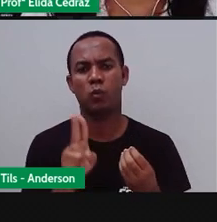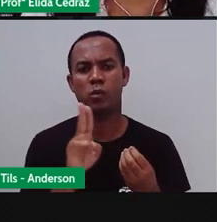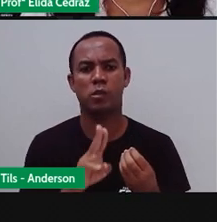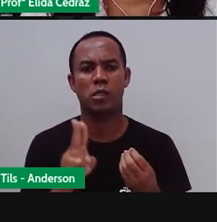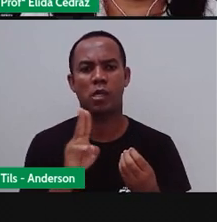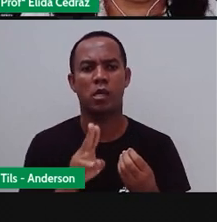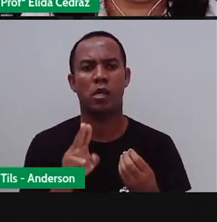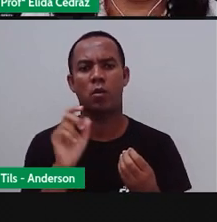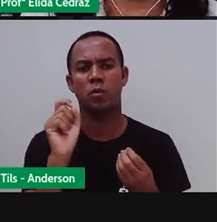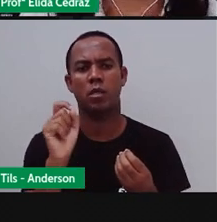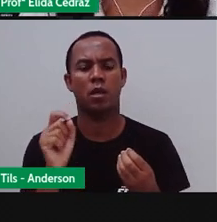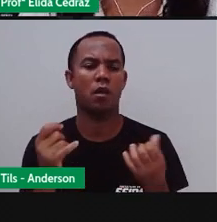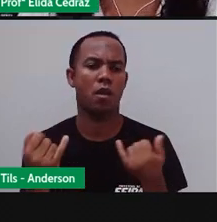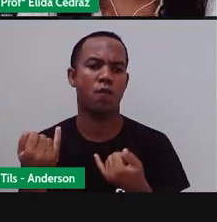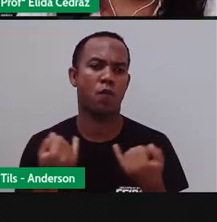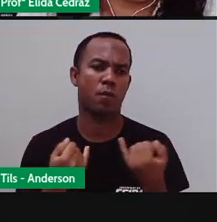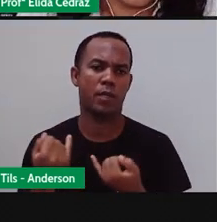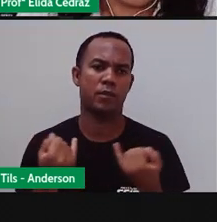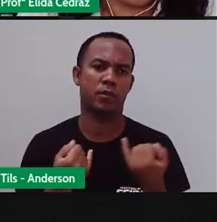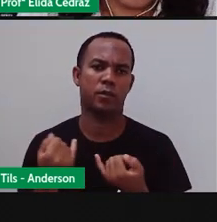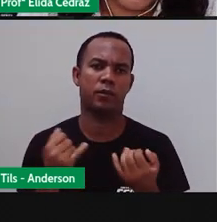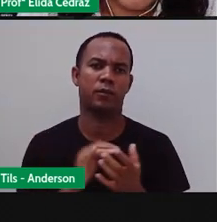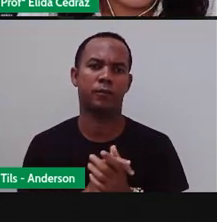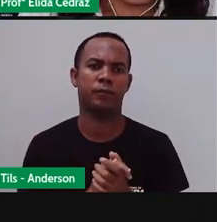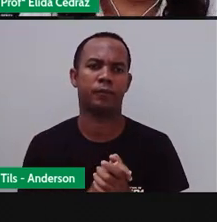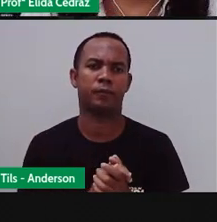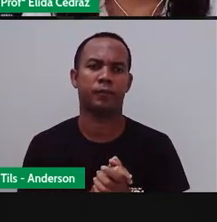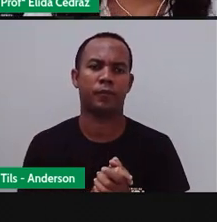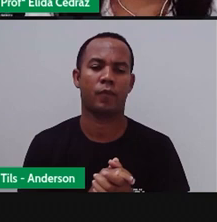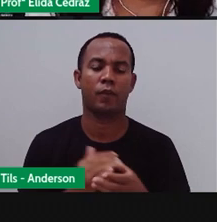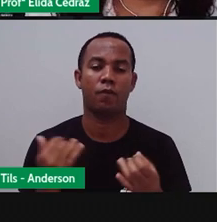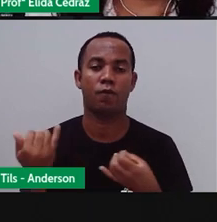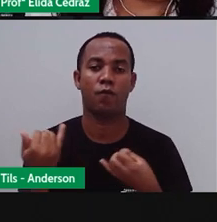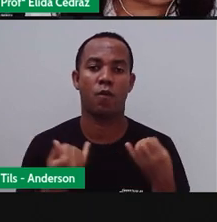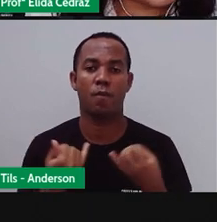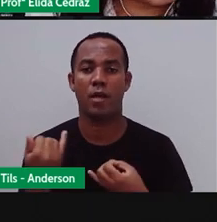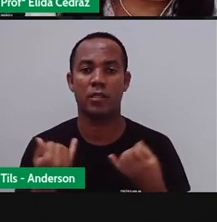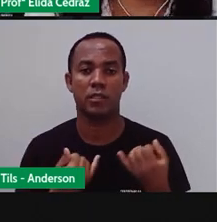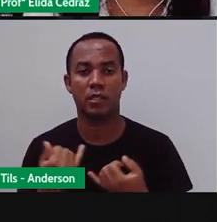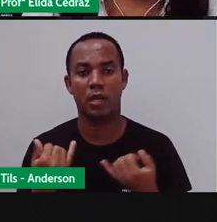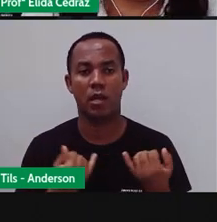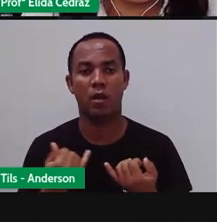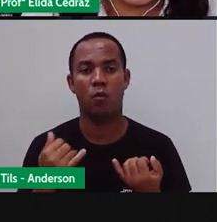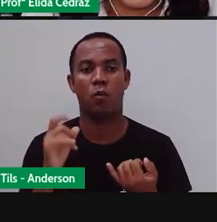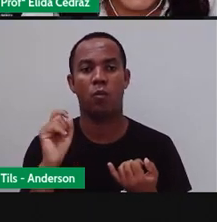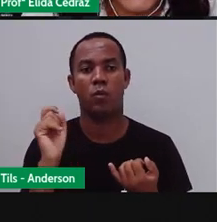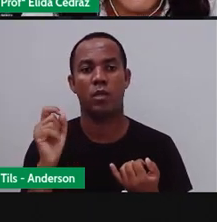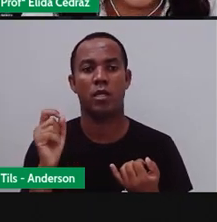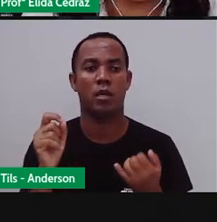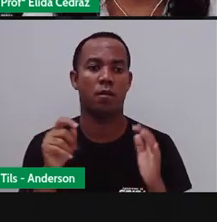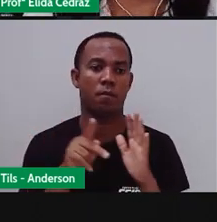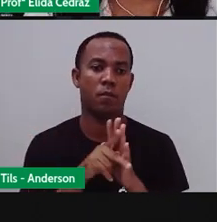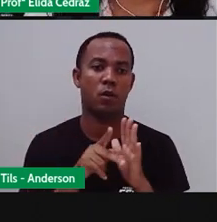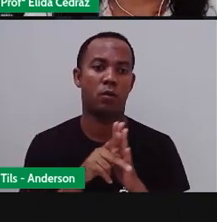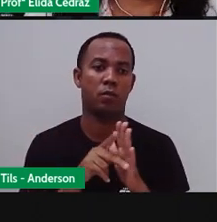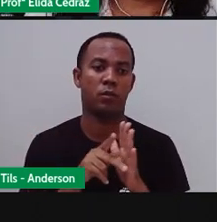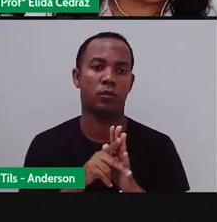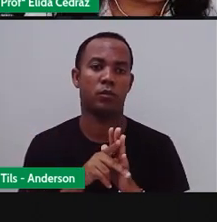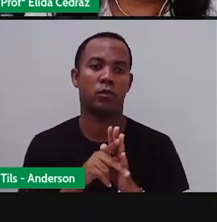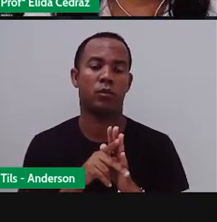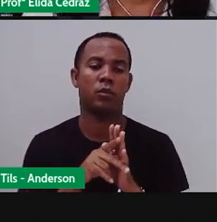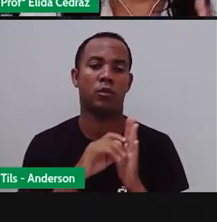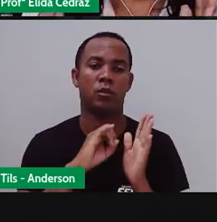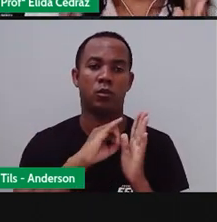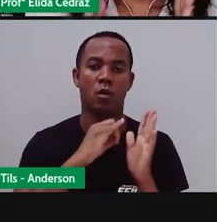transmiti-la. A informação é a base do texto jornalístico. E